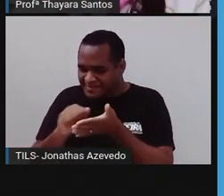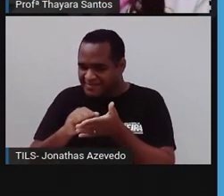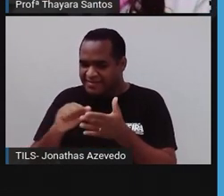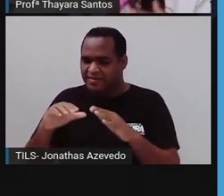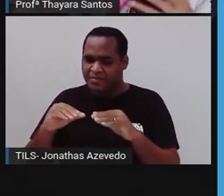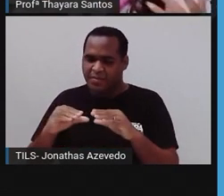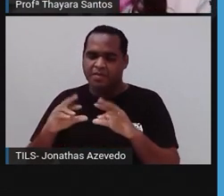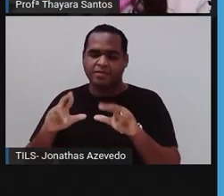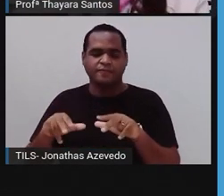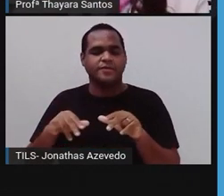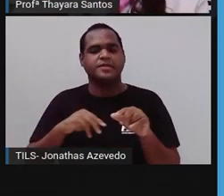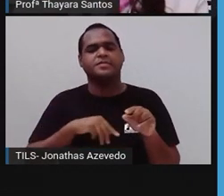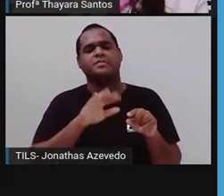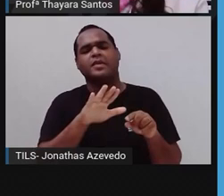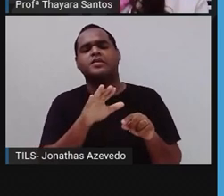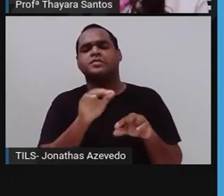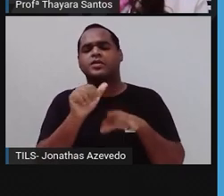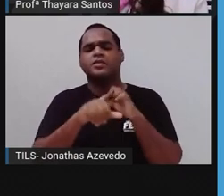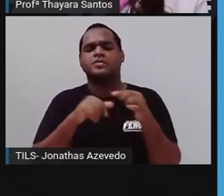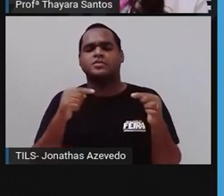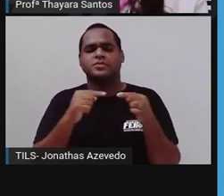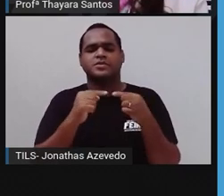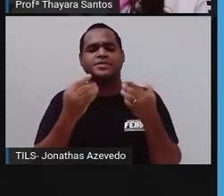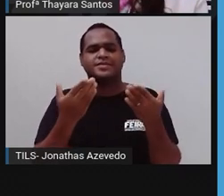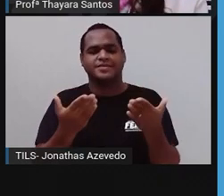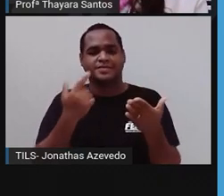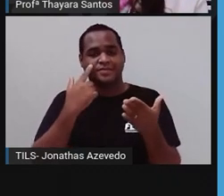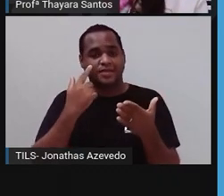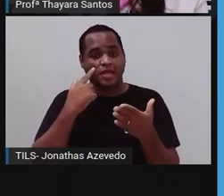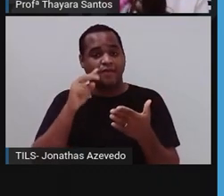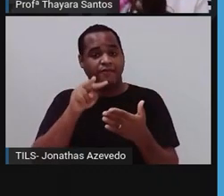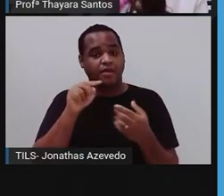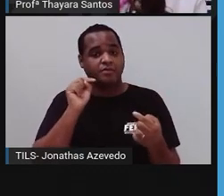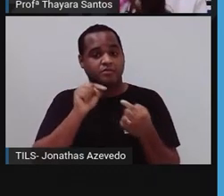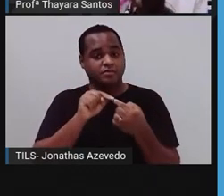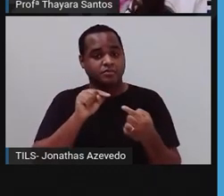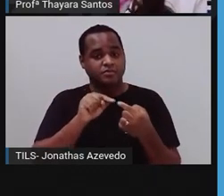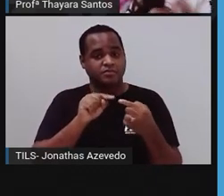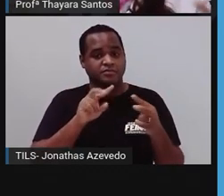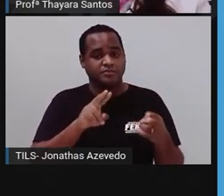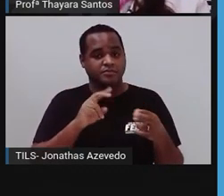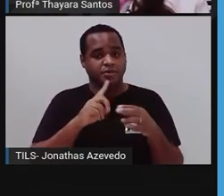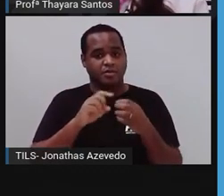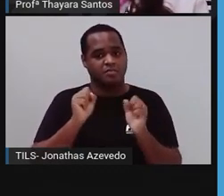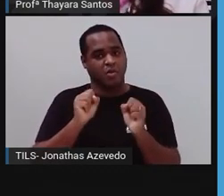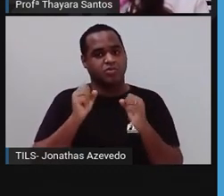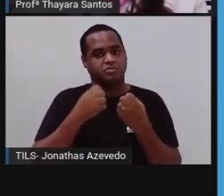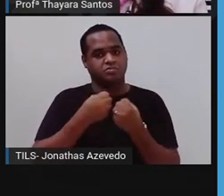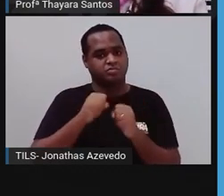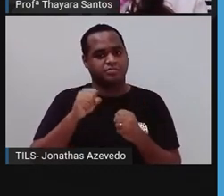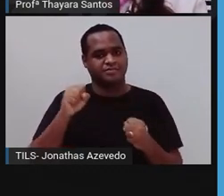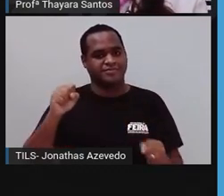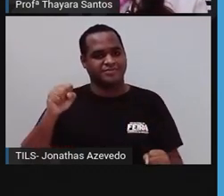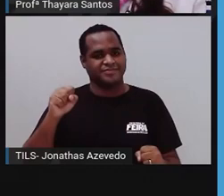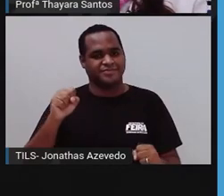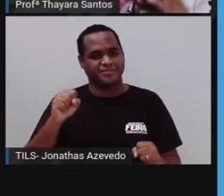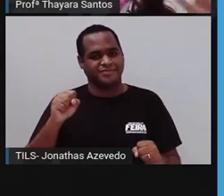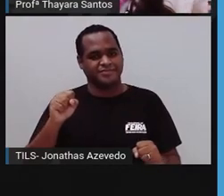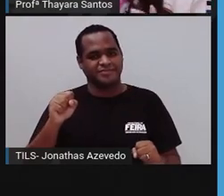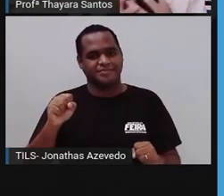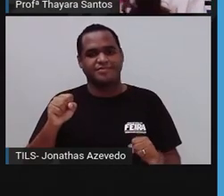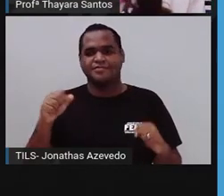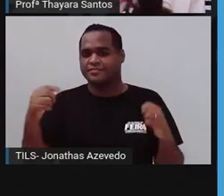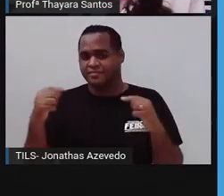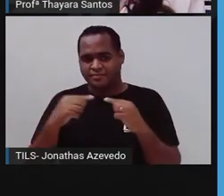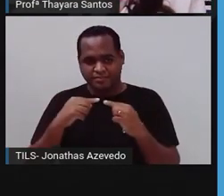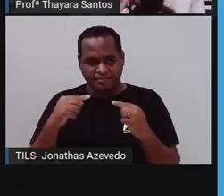esponjas marinhas, elas têm esse aspecto aqui que vocês estão vendo, ó. Elas podem ser grandes, assim, que nem essa que a gente está vendo, que tem essa